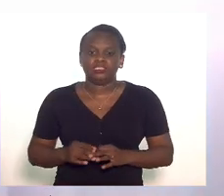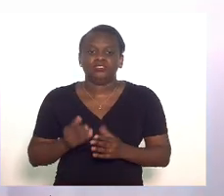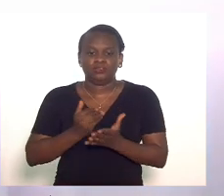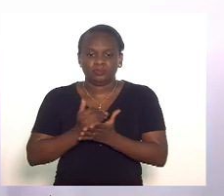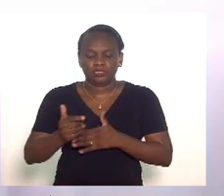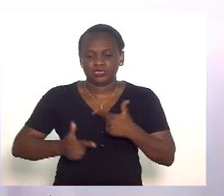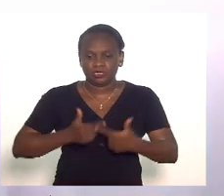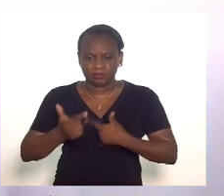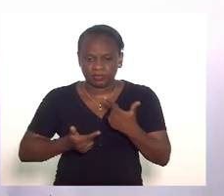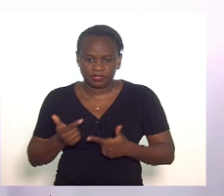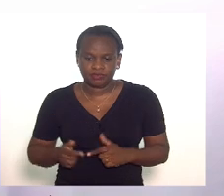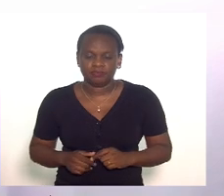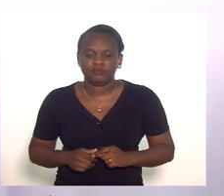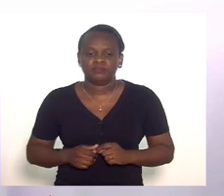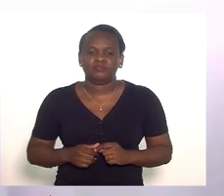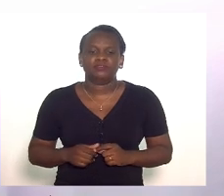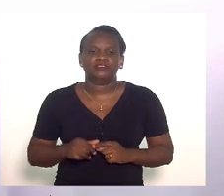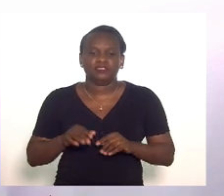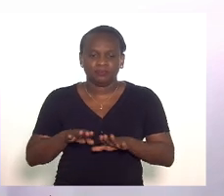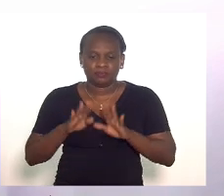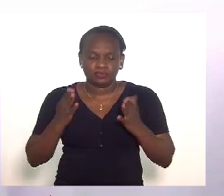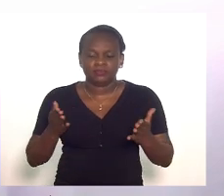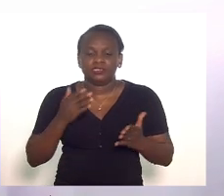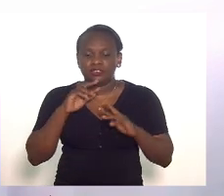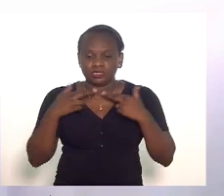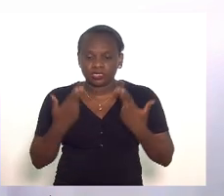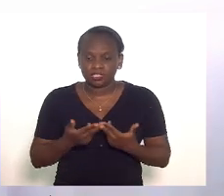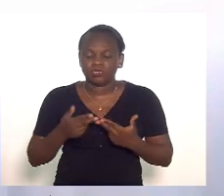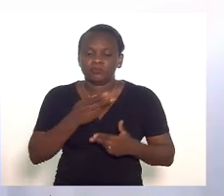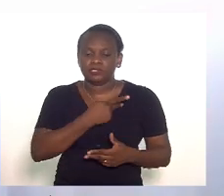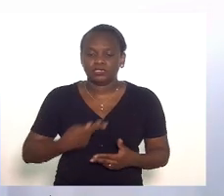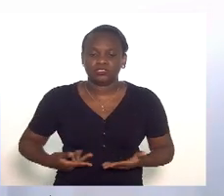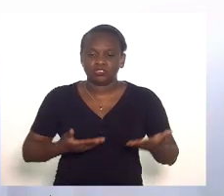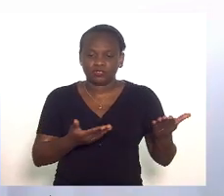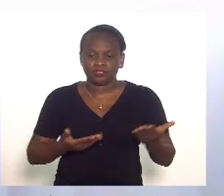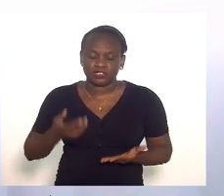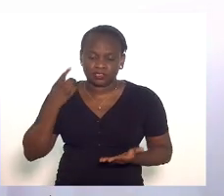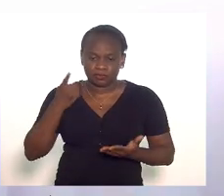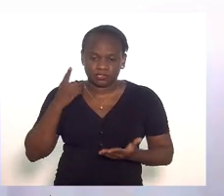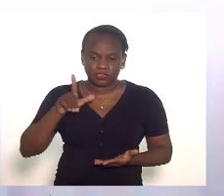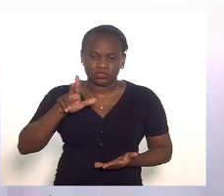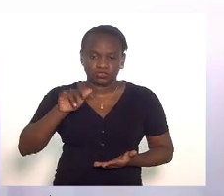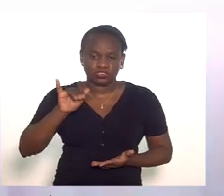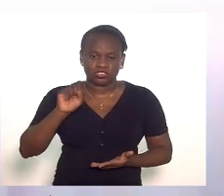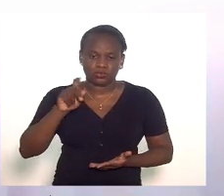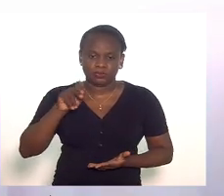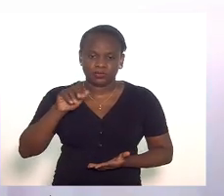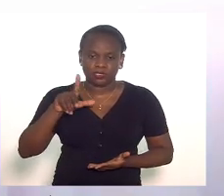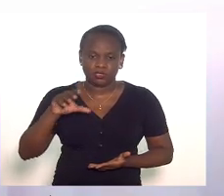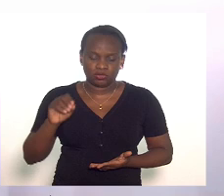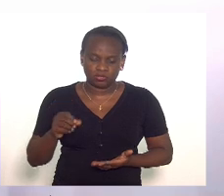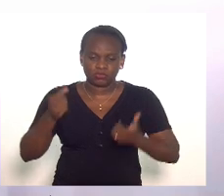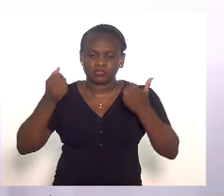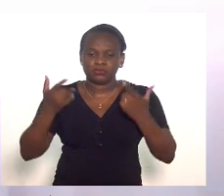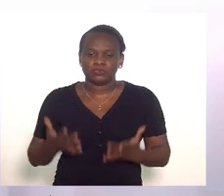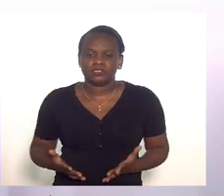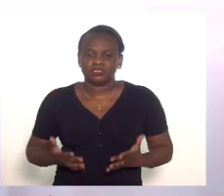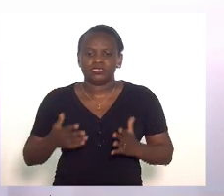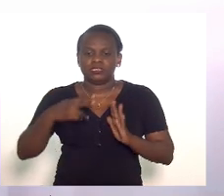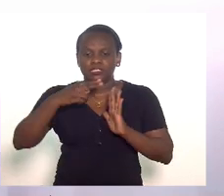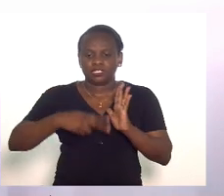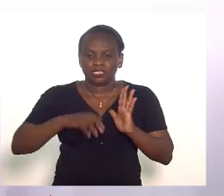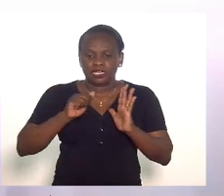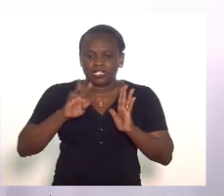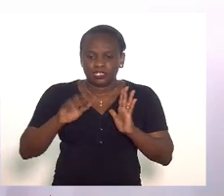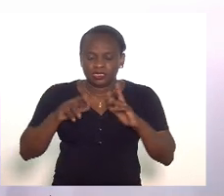iniciamos os nossos trabalhos está aberta a sessão a presidência convida o senhor deputado Luiz Paulo para fazer a